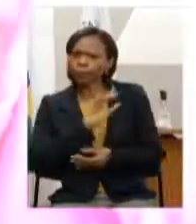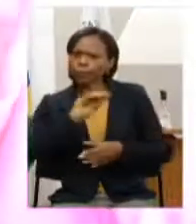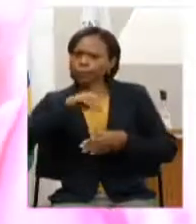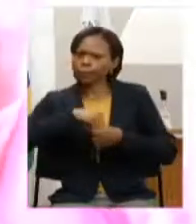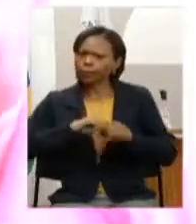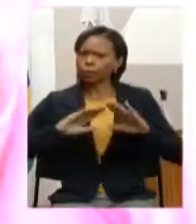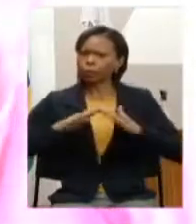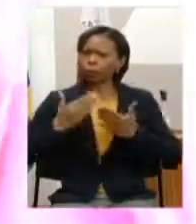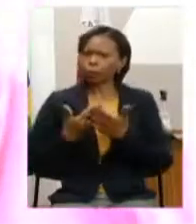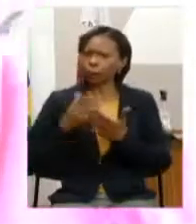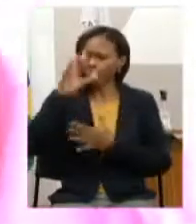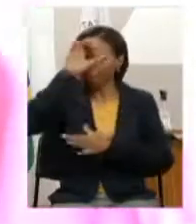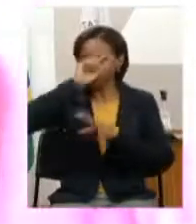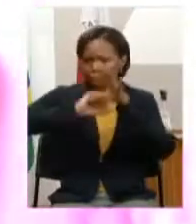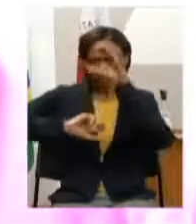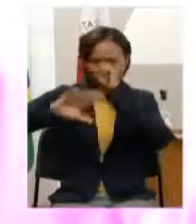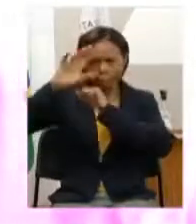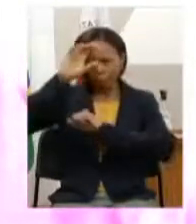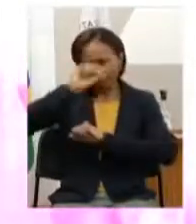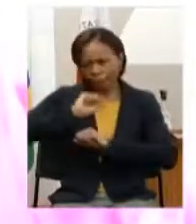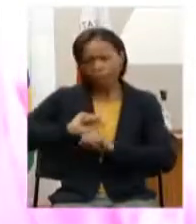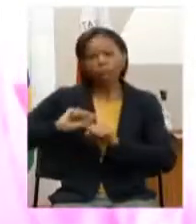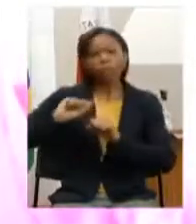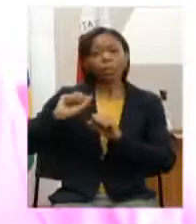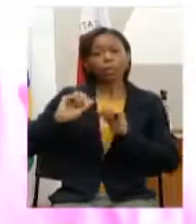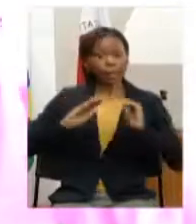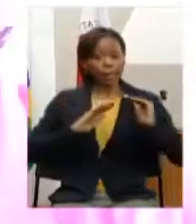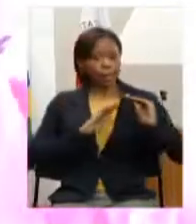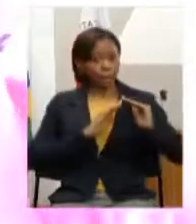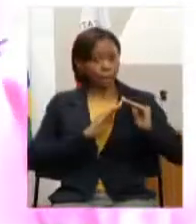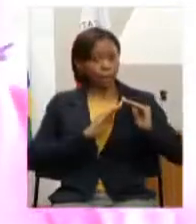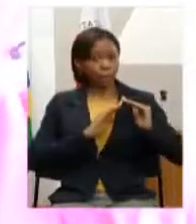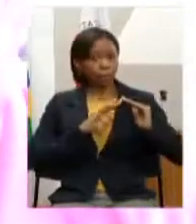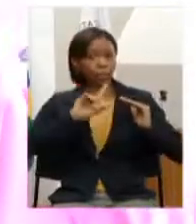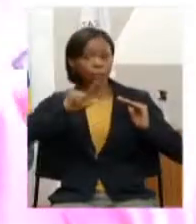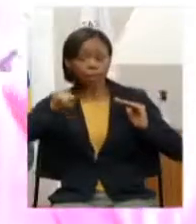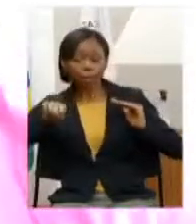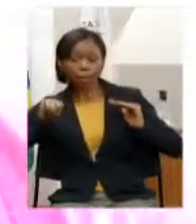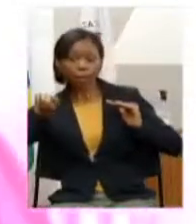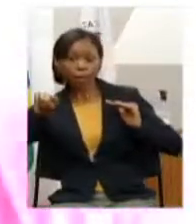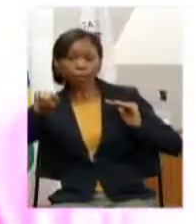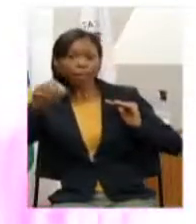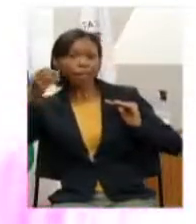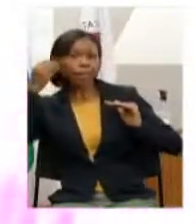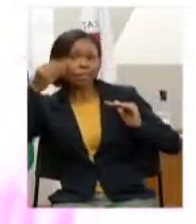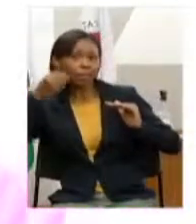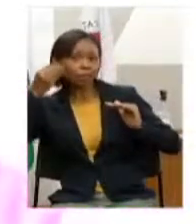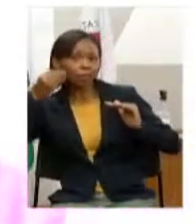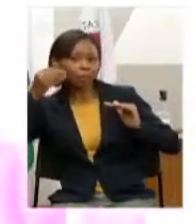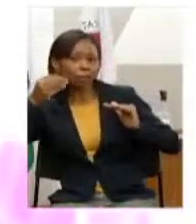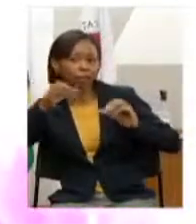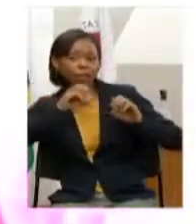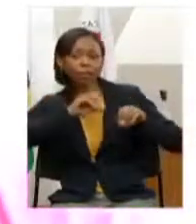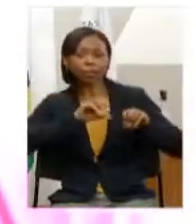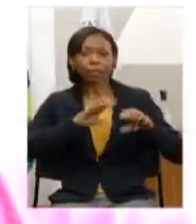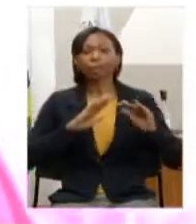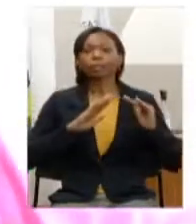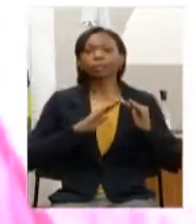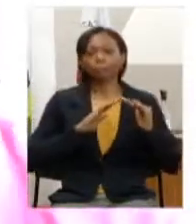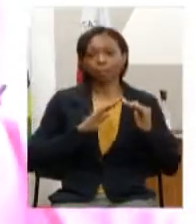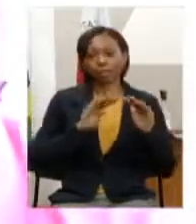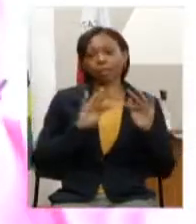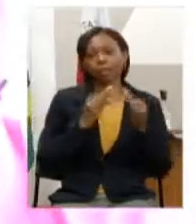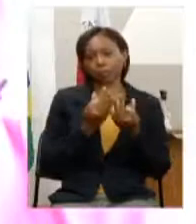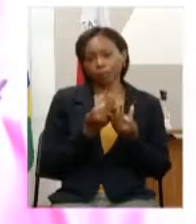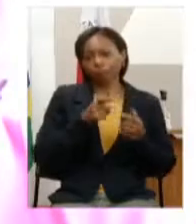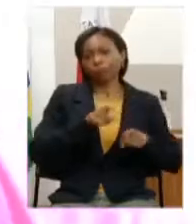tem na escola o aprendizado teórico ele vivencia em casa e aplica em casa na propriedade da família então isso tem também um investimento que